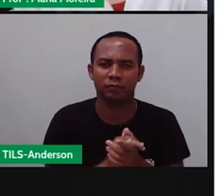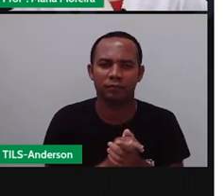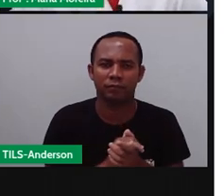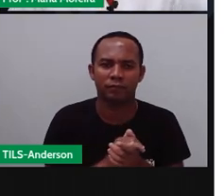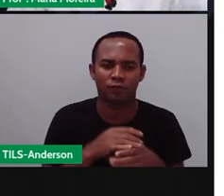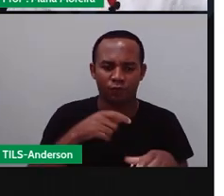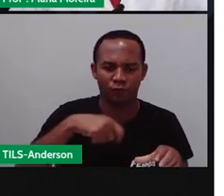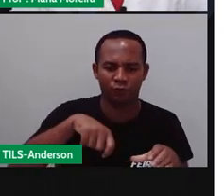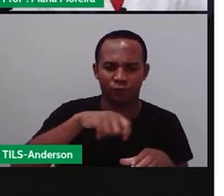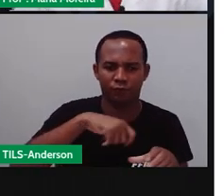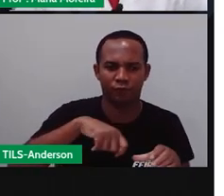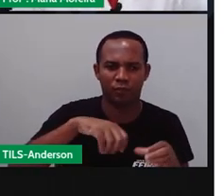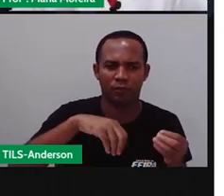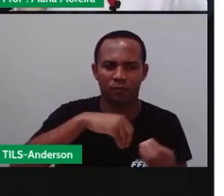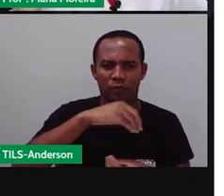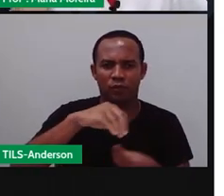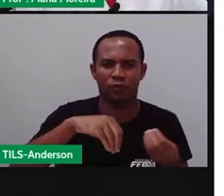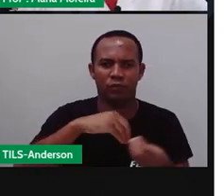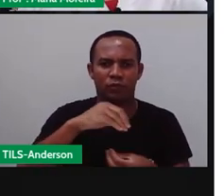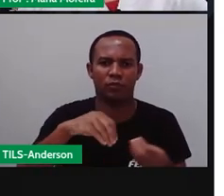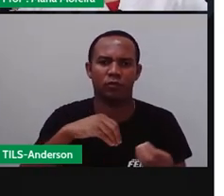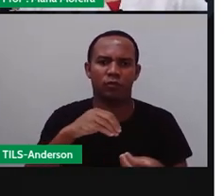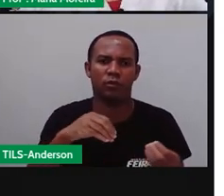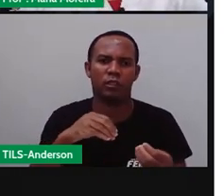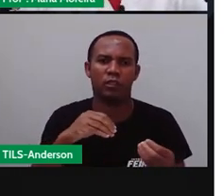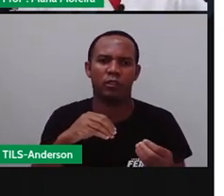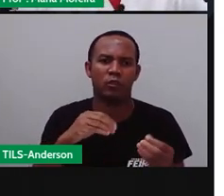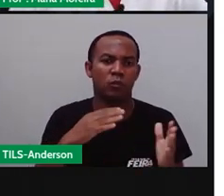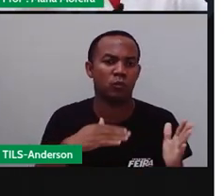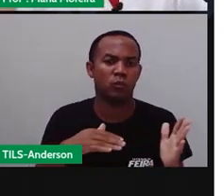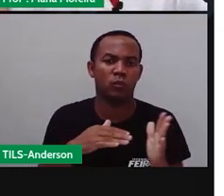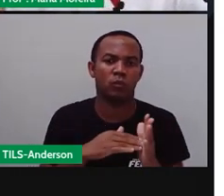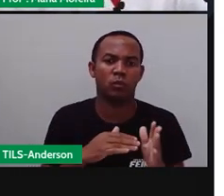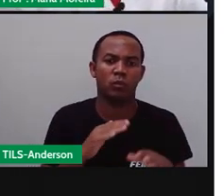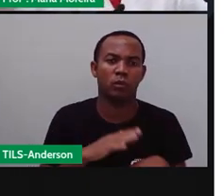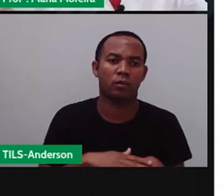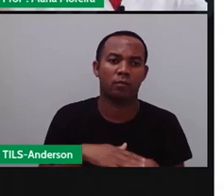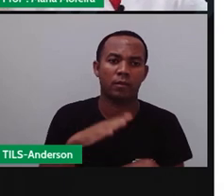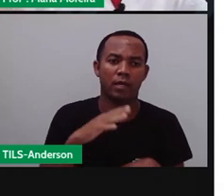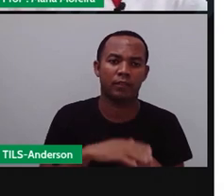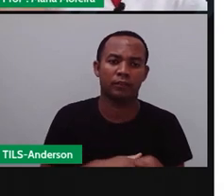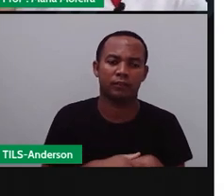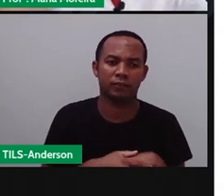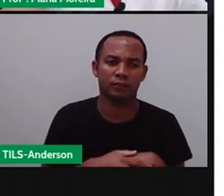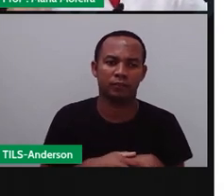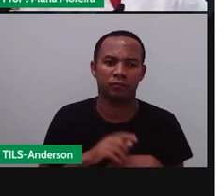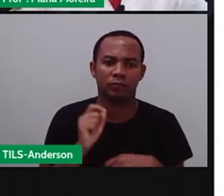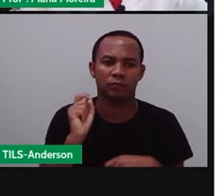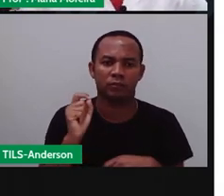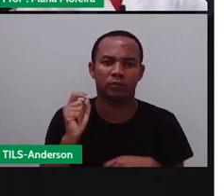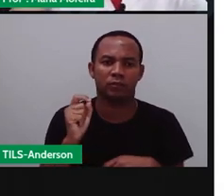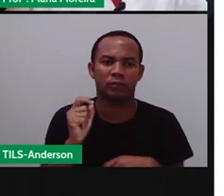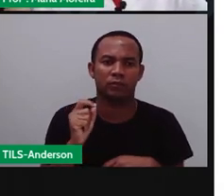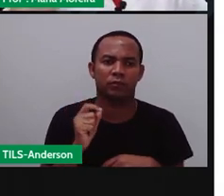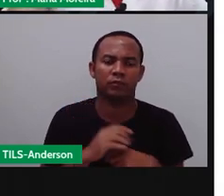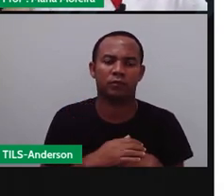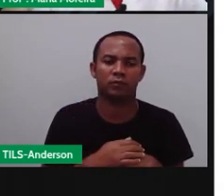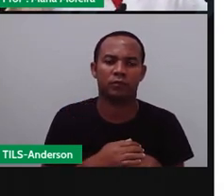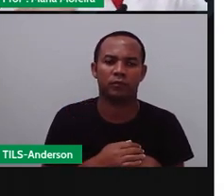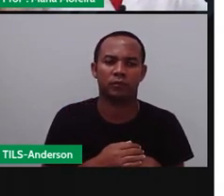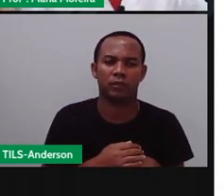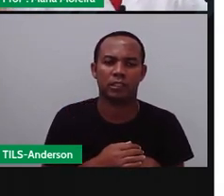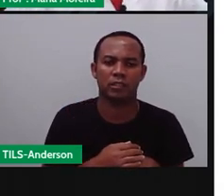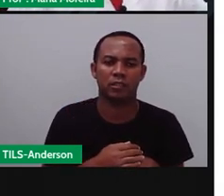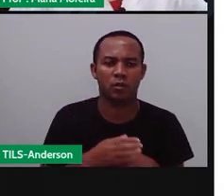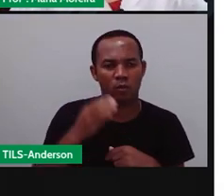Então, percebam que eles comemoram também, mas o cardápio é voltado para quem? Para